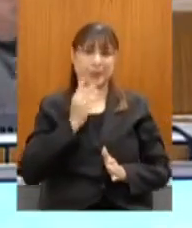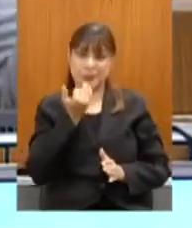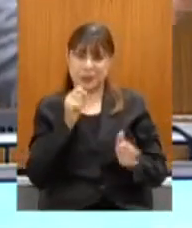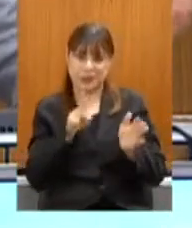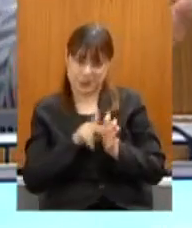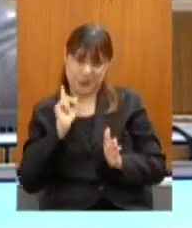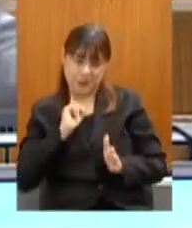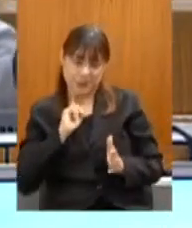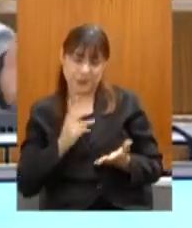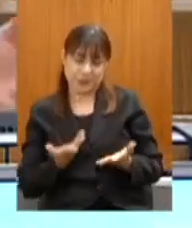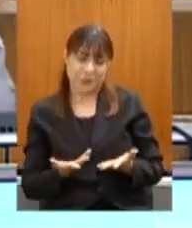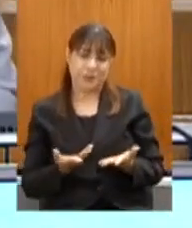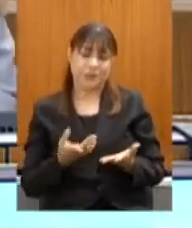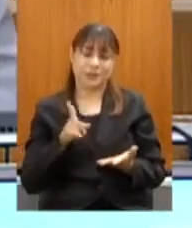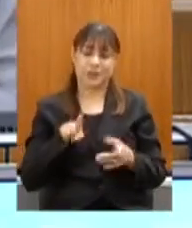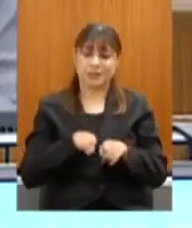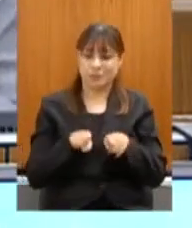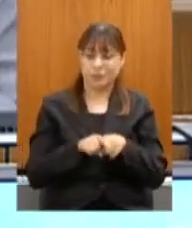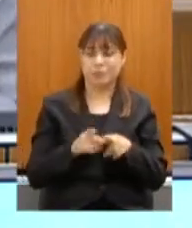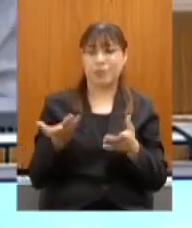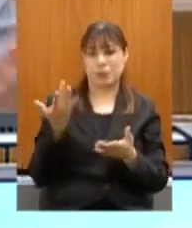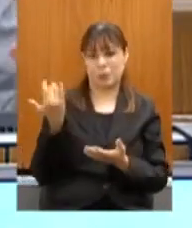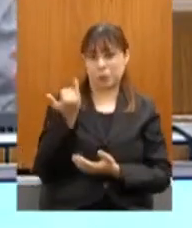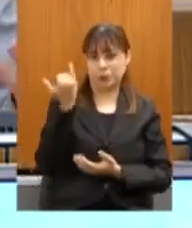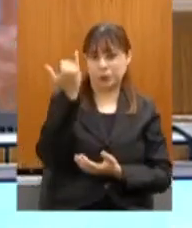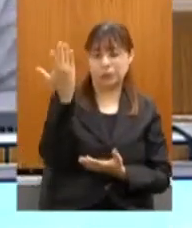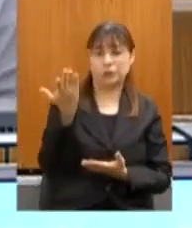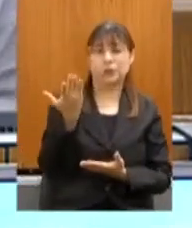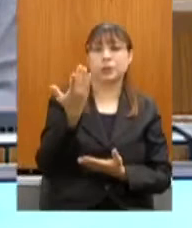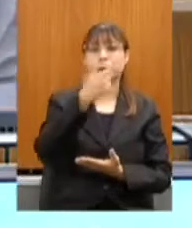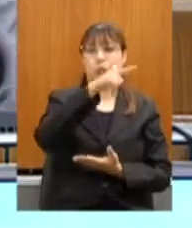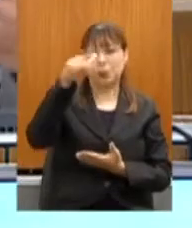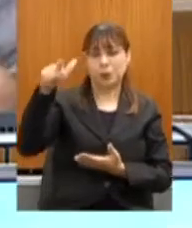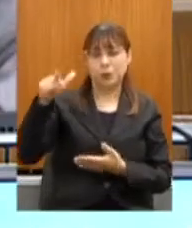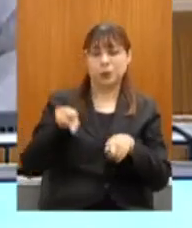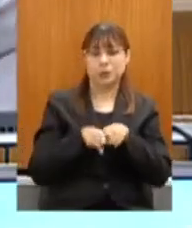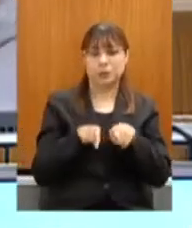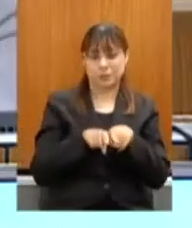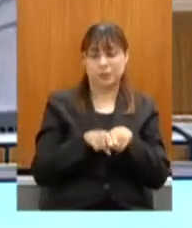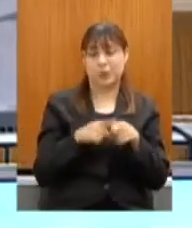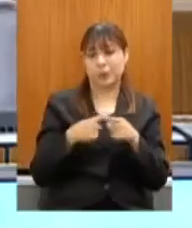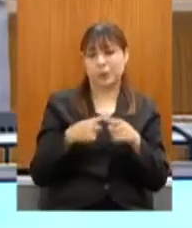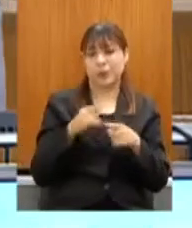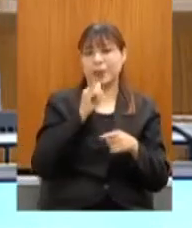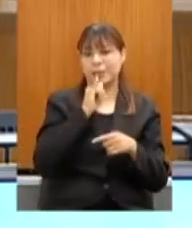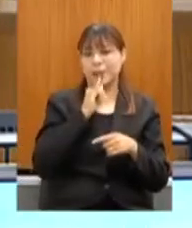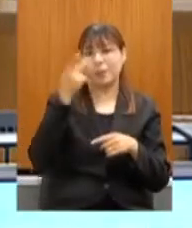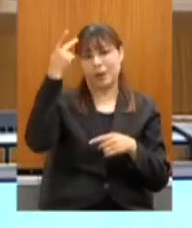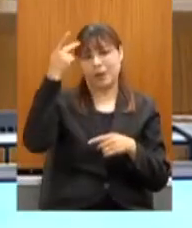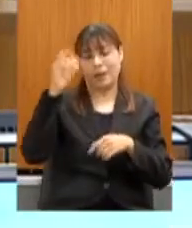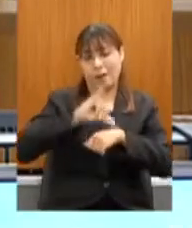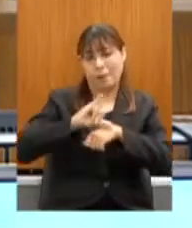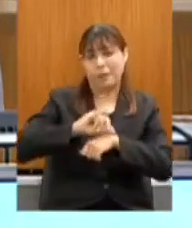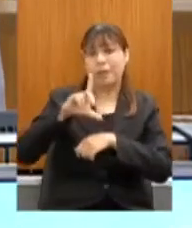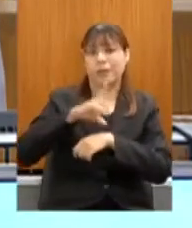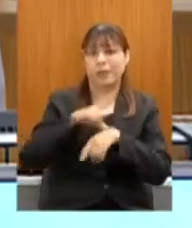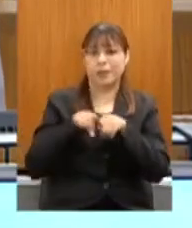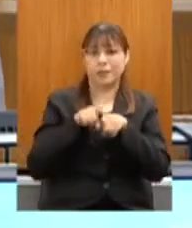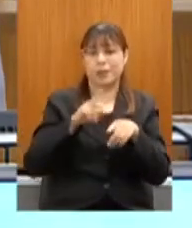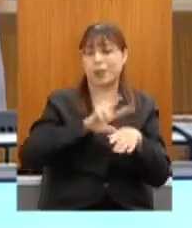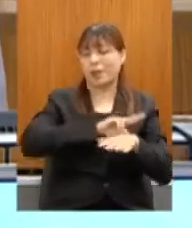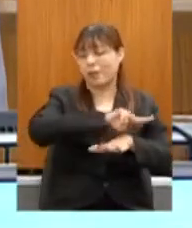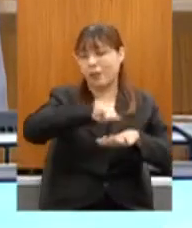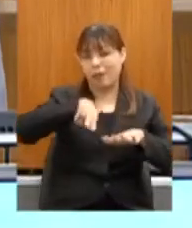riqueza das outras cozinhas, sobretudo na capital e no interior também, onde temos restaurantes de várias vertentes. Essa é a